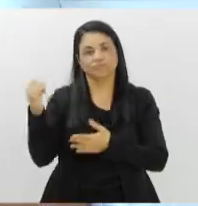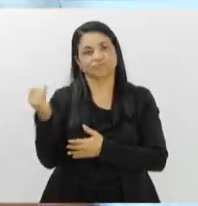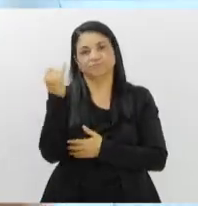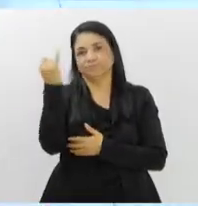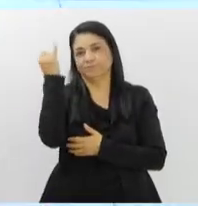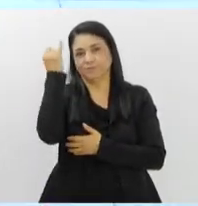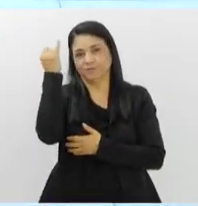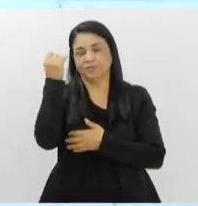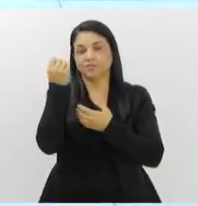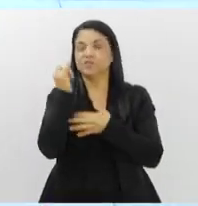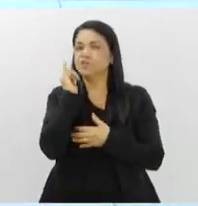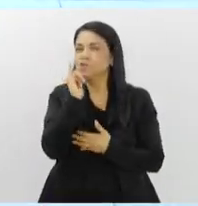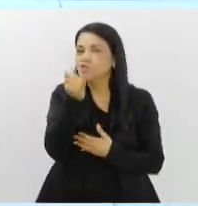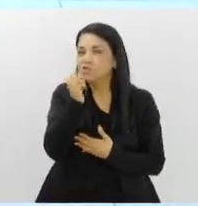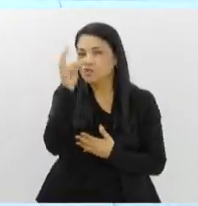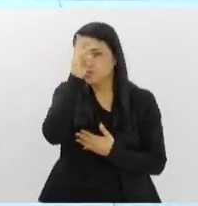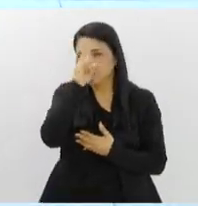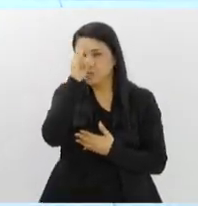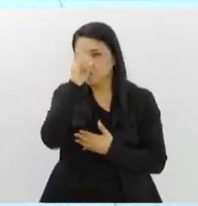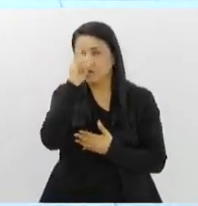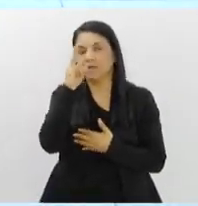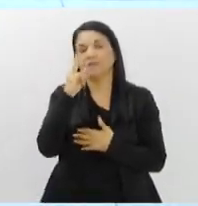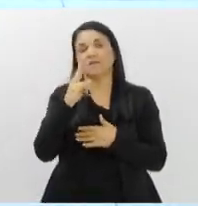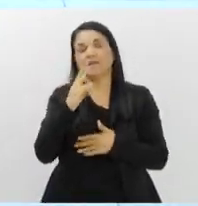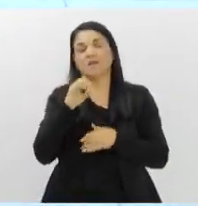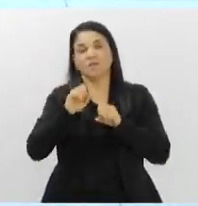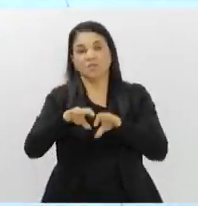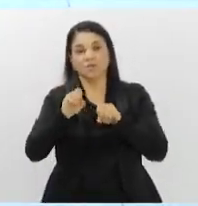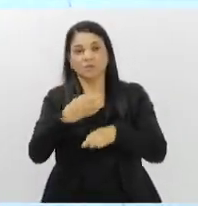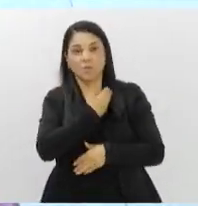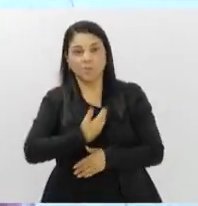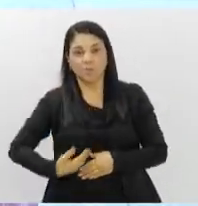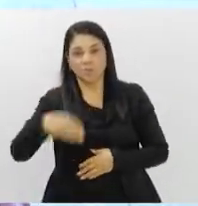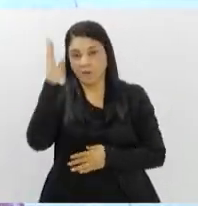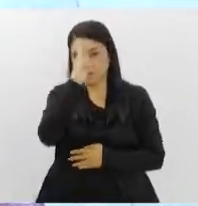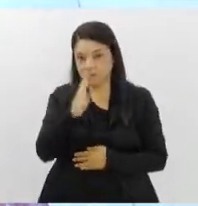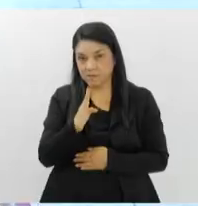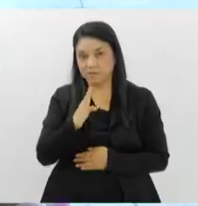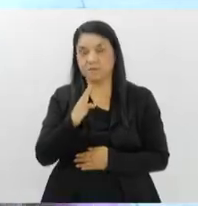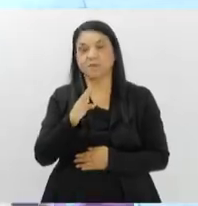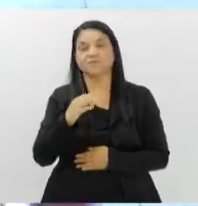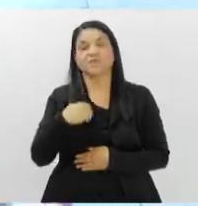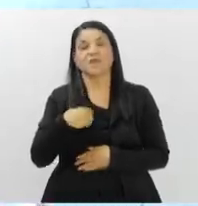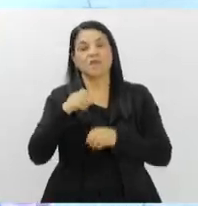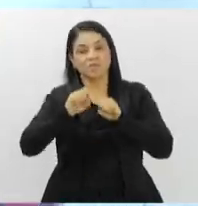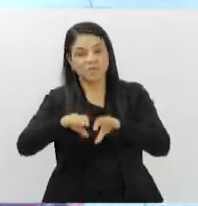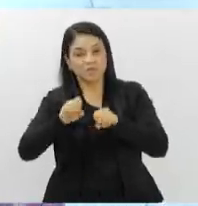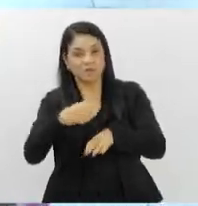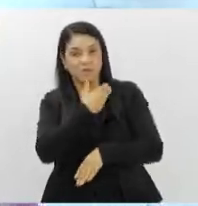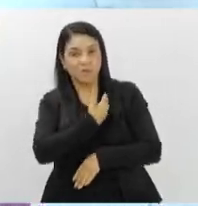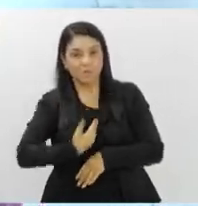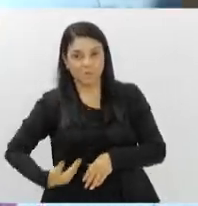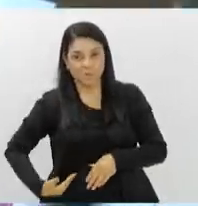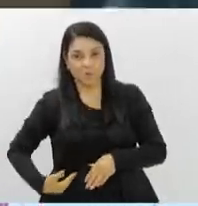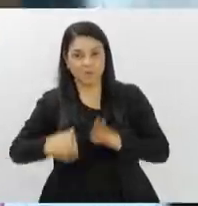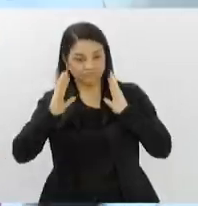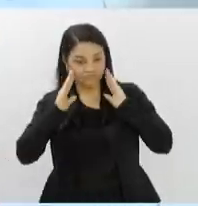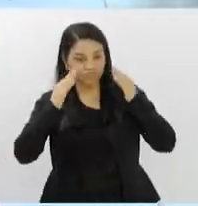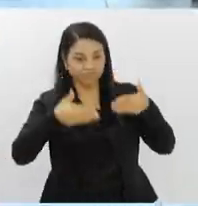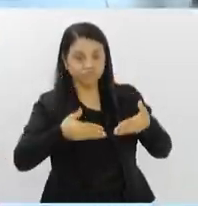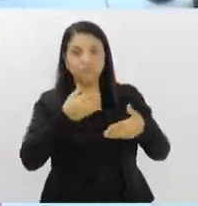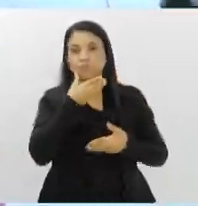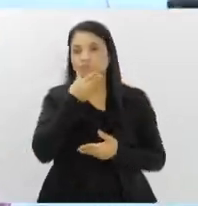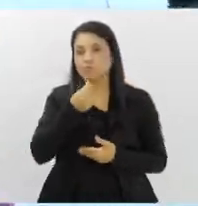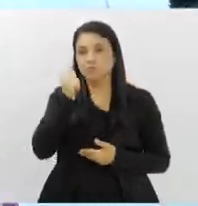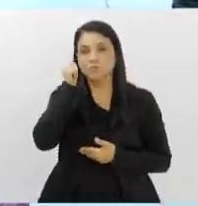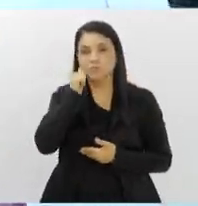que contam a história da educação pública brasileira, da educação pública direcionada às meninas e os meninos